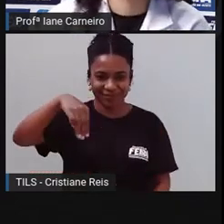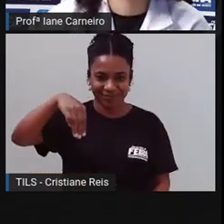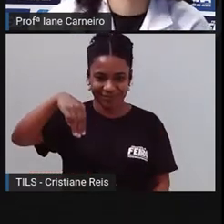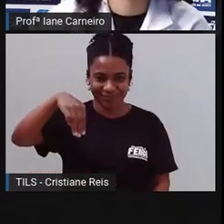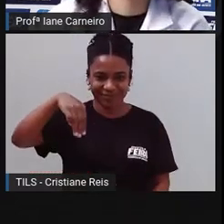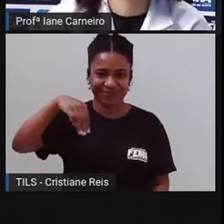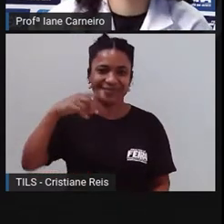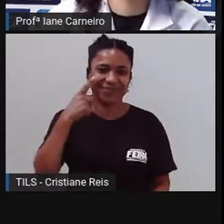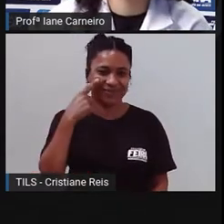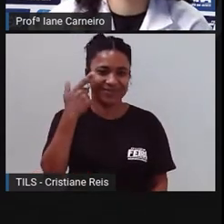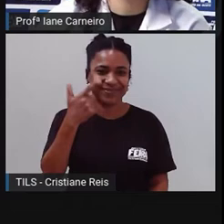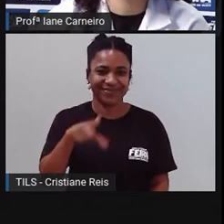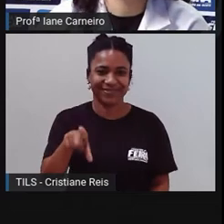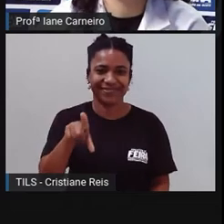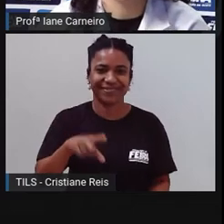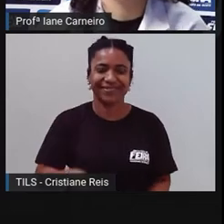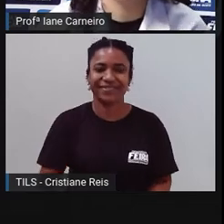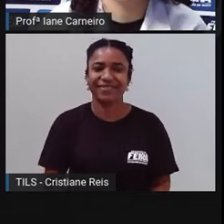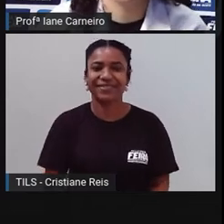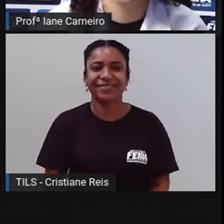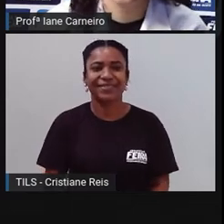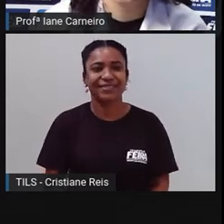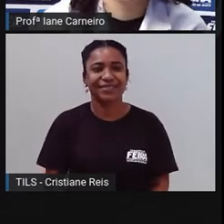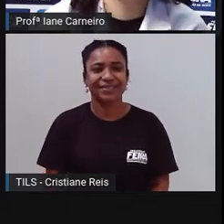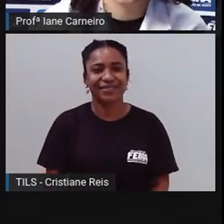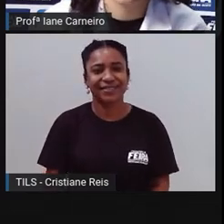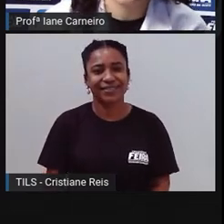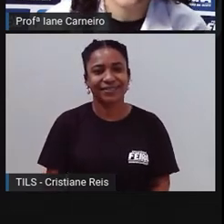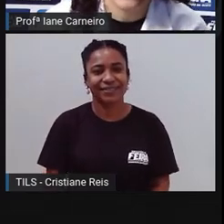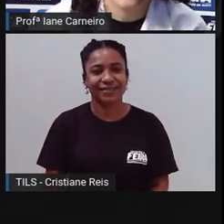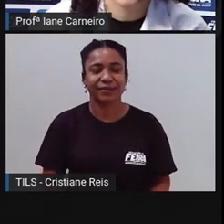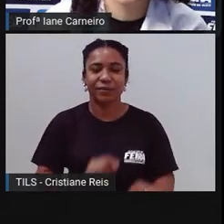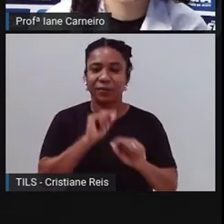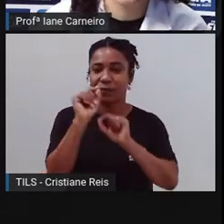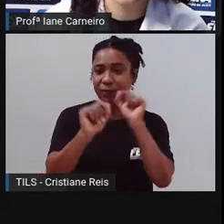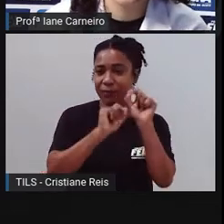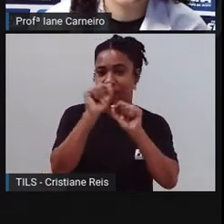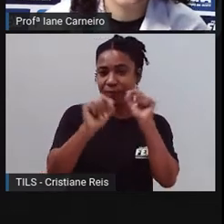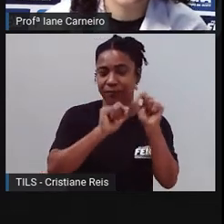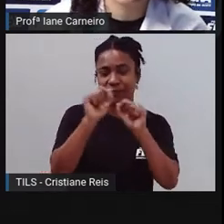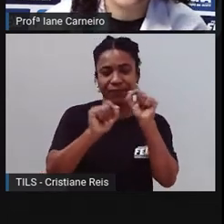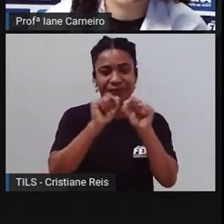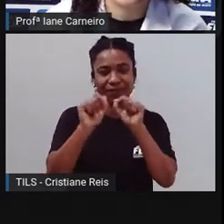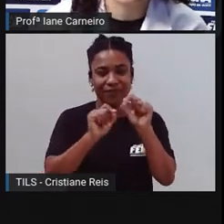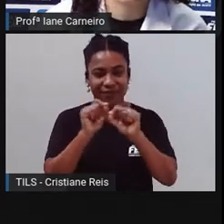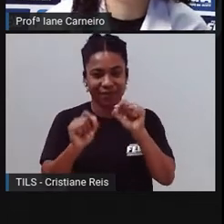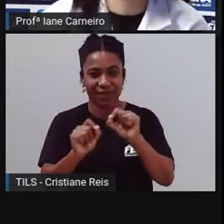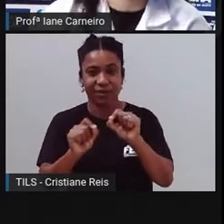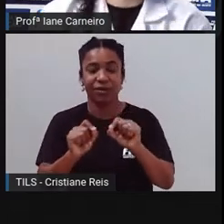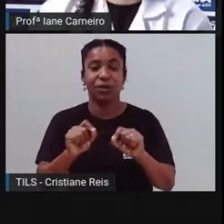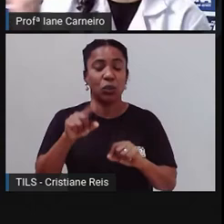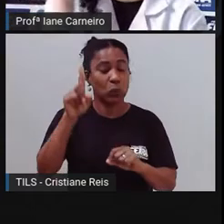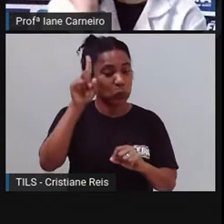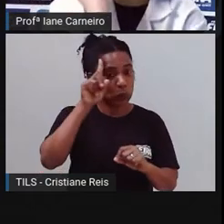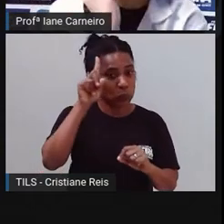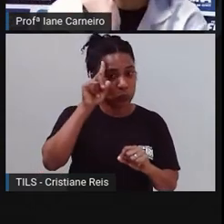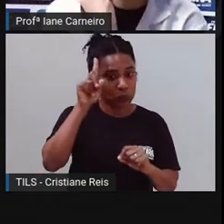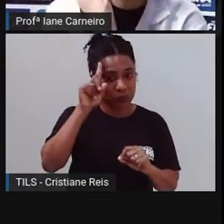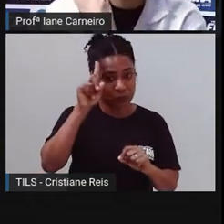Vamos para a próxima. Adivinha se puder. O que é o que é? Que todo dia vai para o céu.